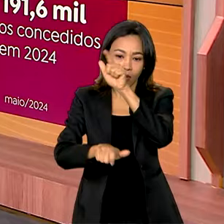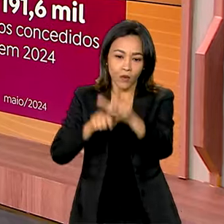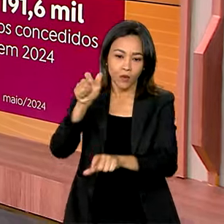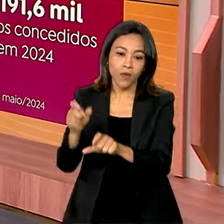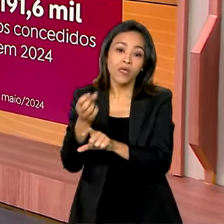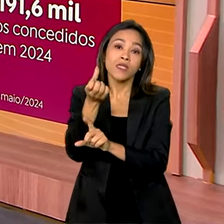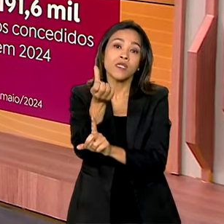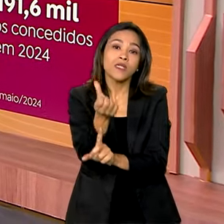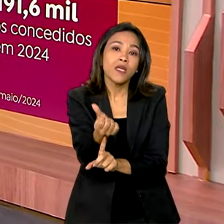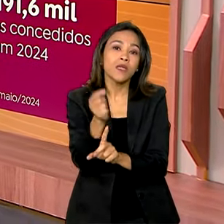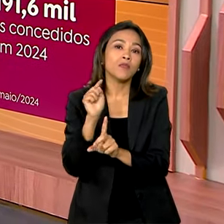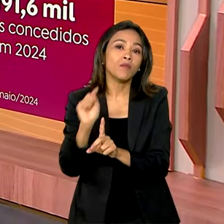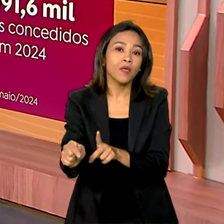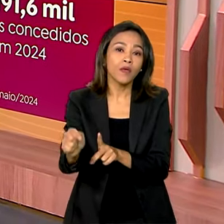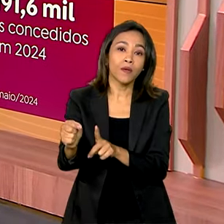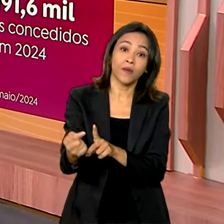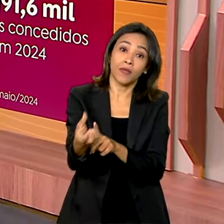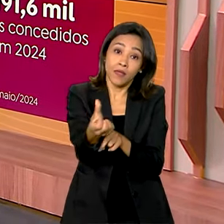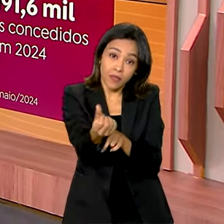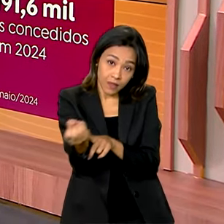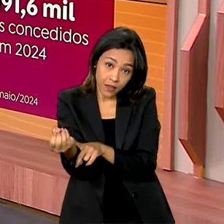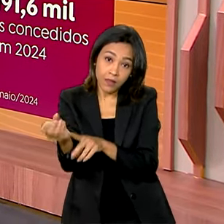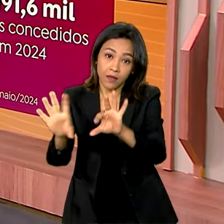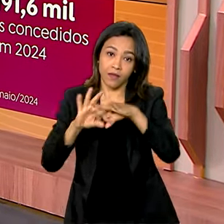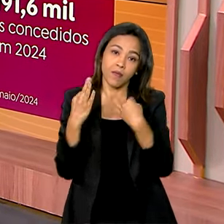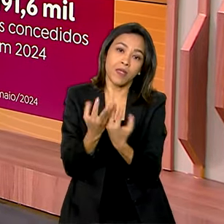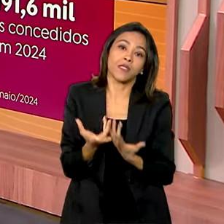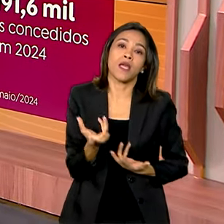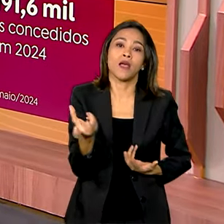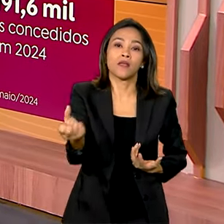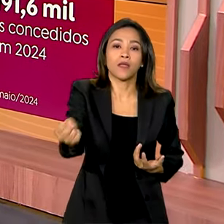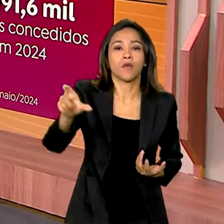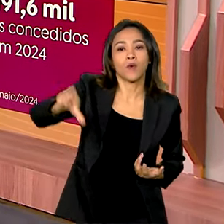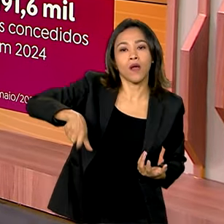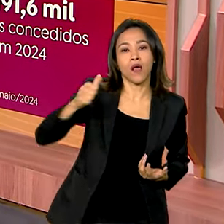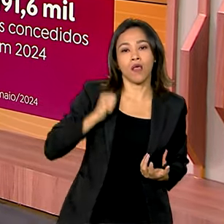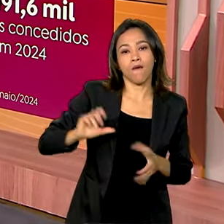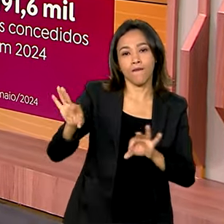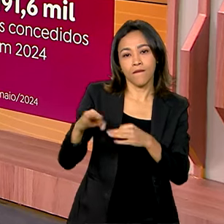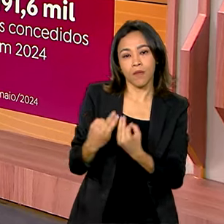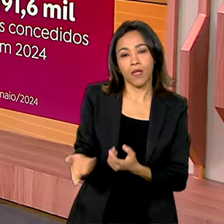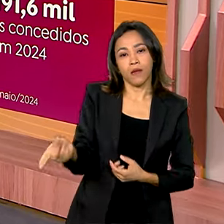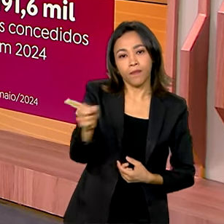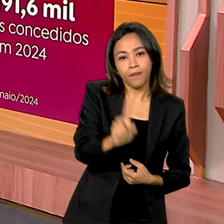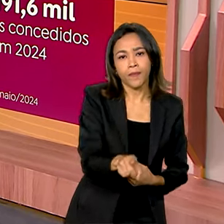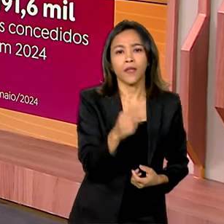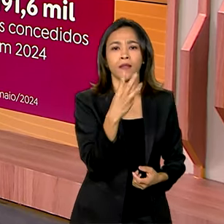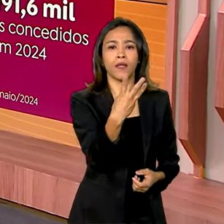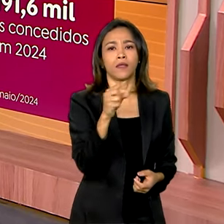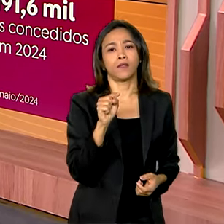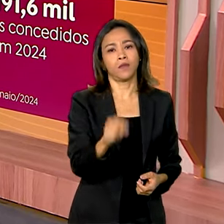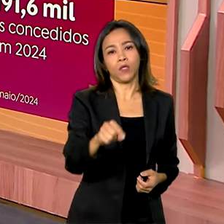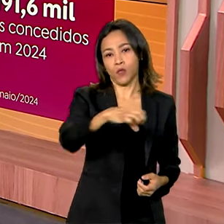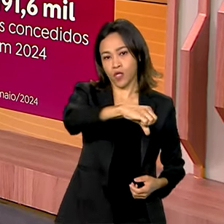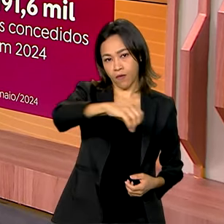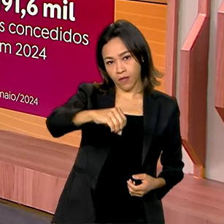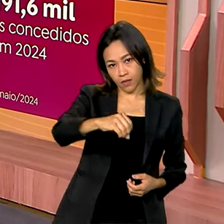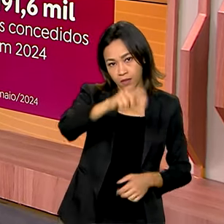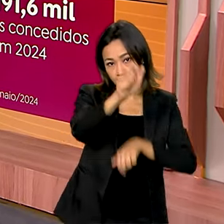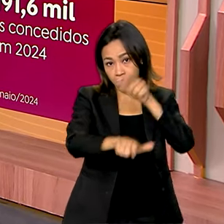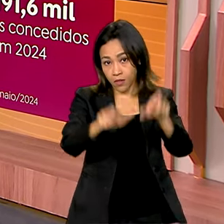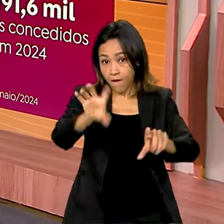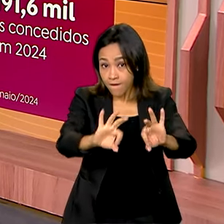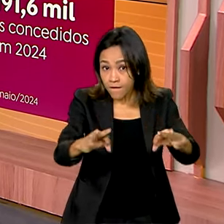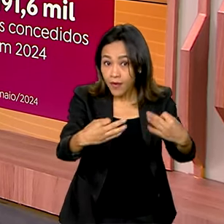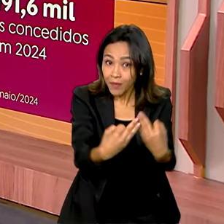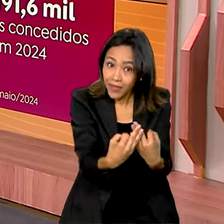famílias atendidas pelo programa Bolsa Família e ainda 3.900 famílias contempladas